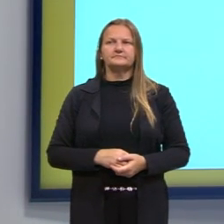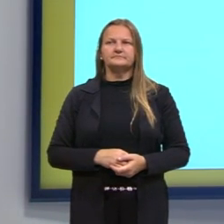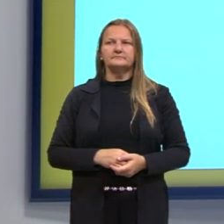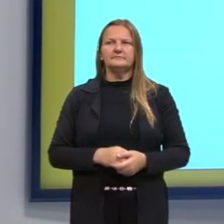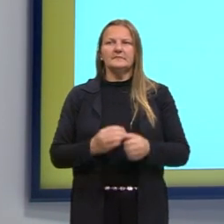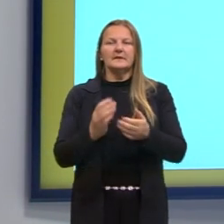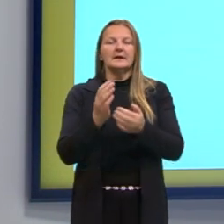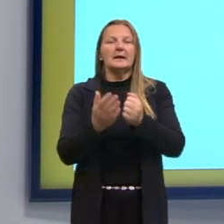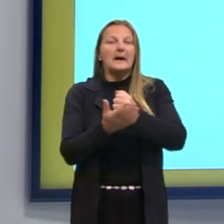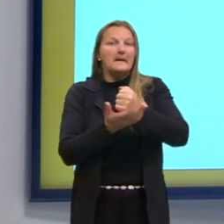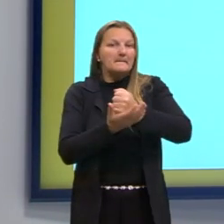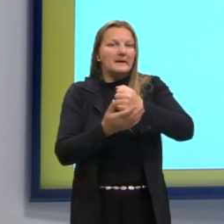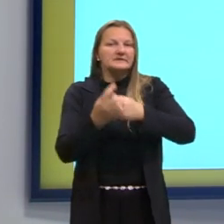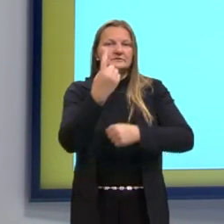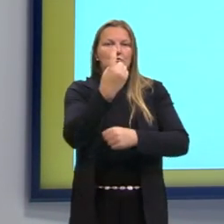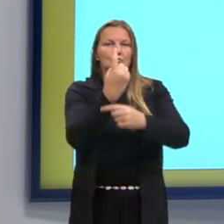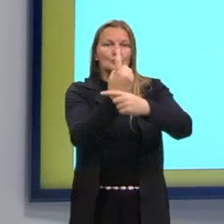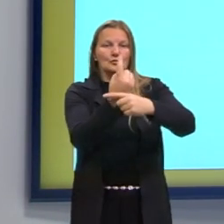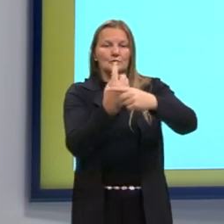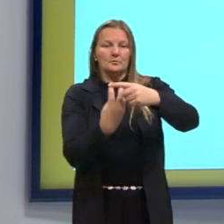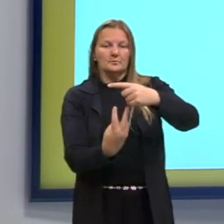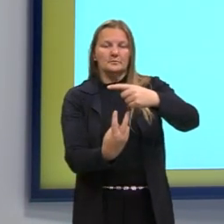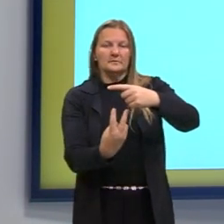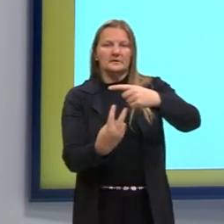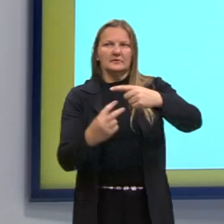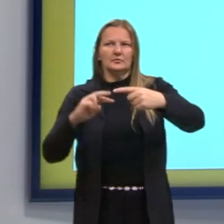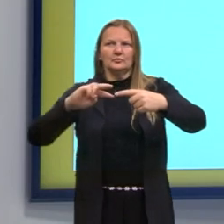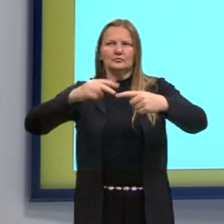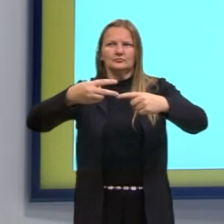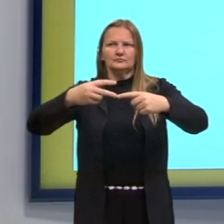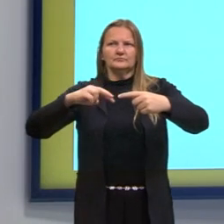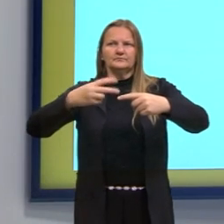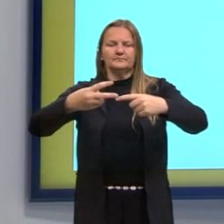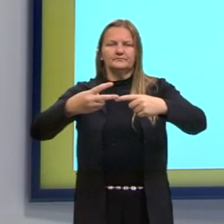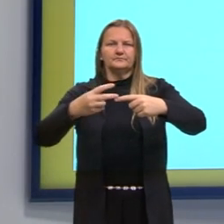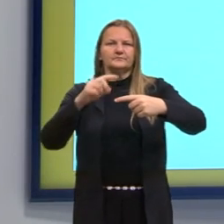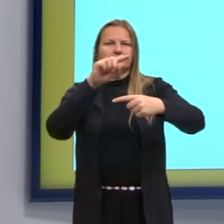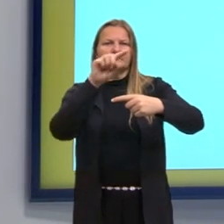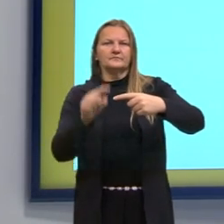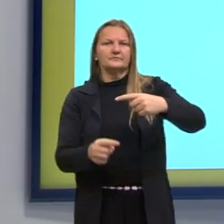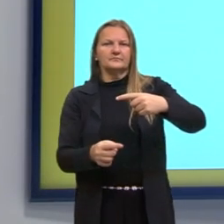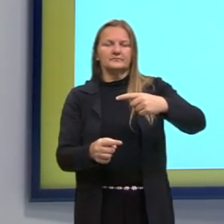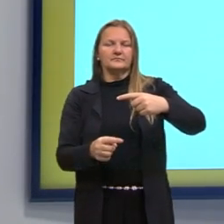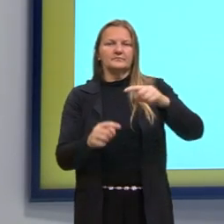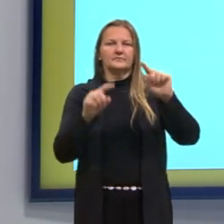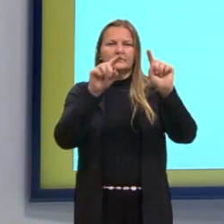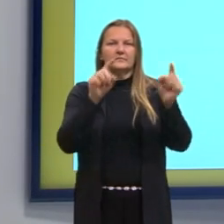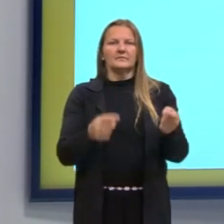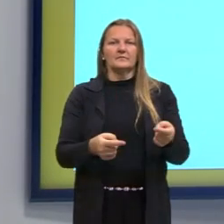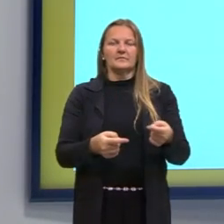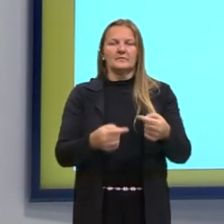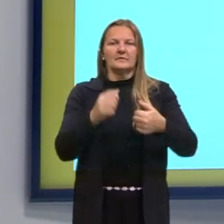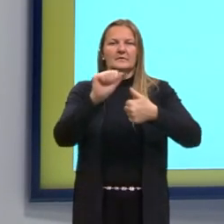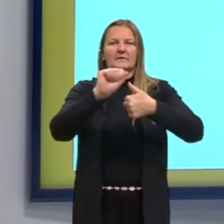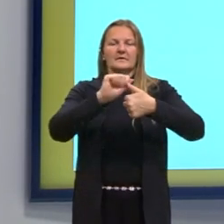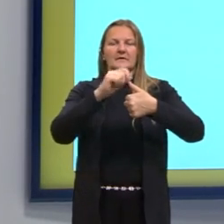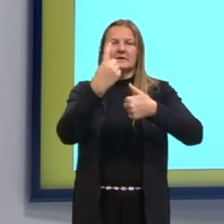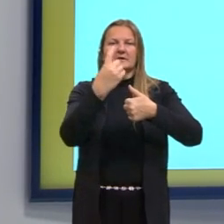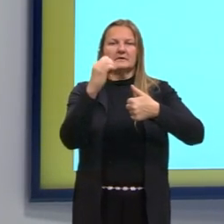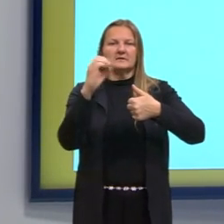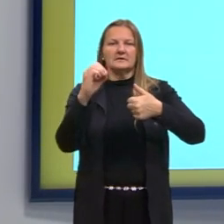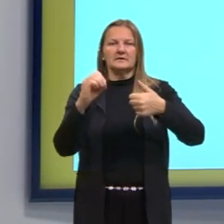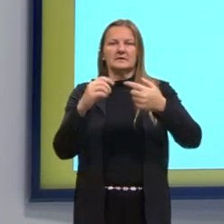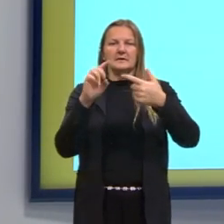1 sobre 2. O que muda em cada uma das alternativas é o expoente. Então, na letra A o expoente é 100,